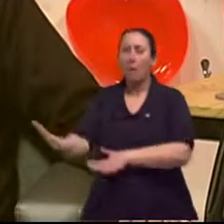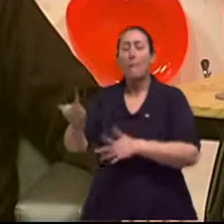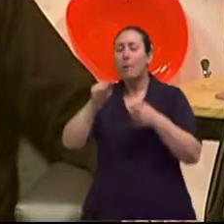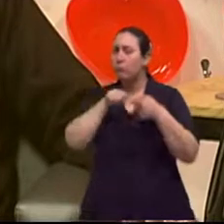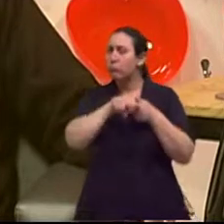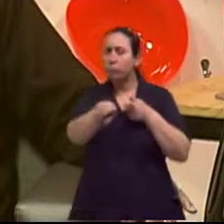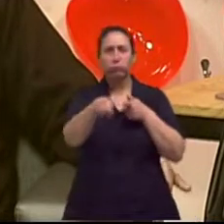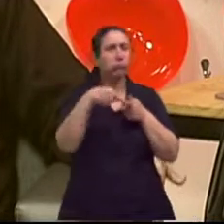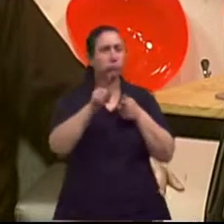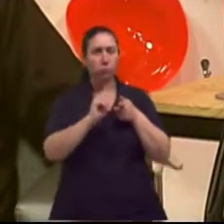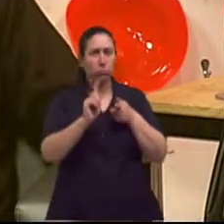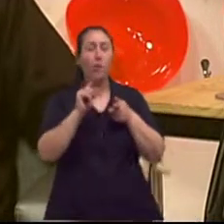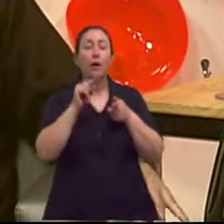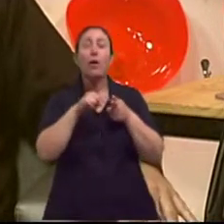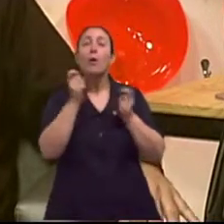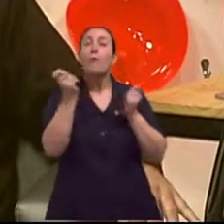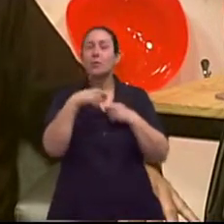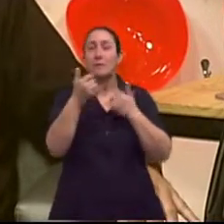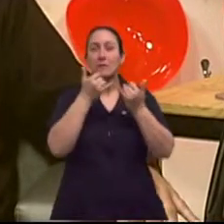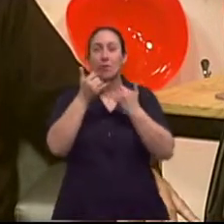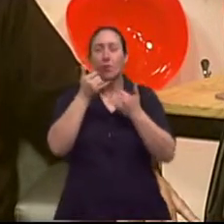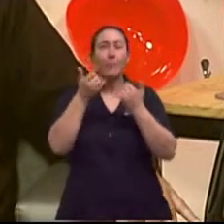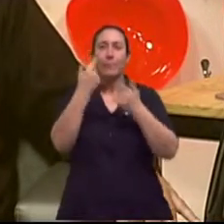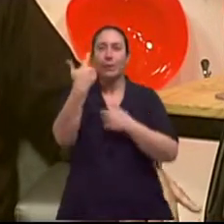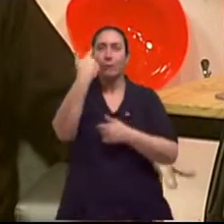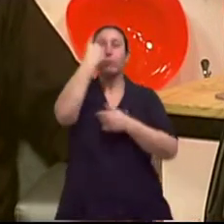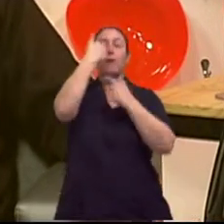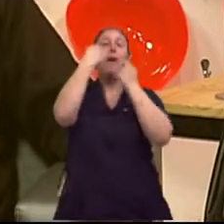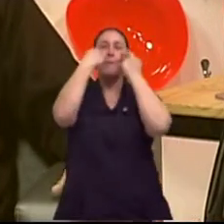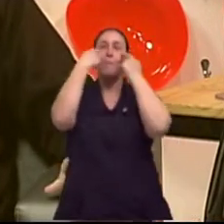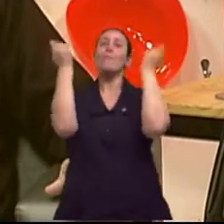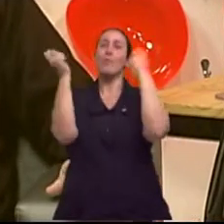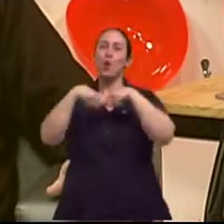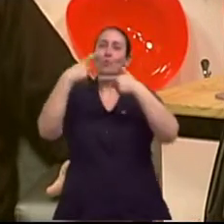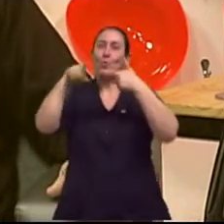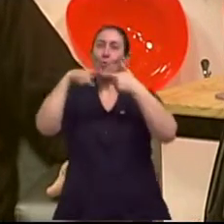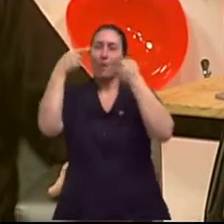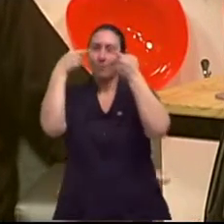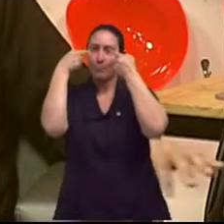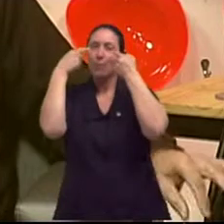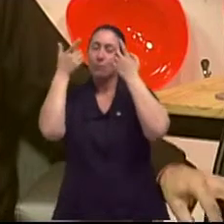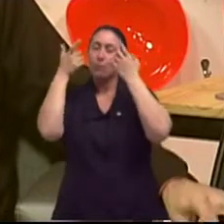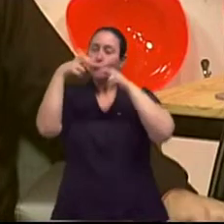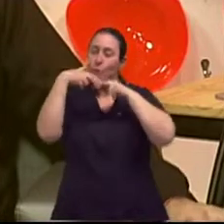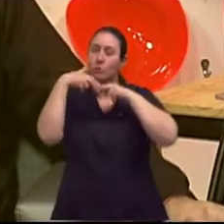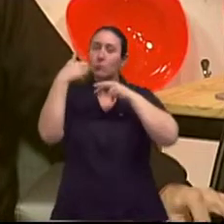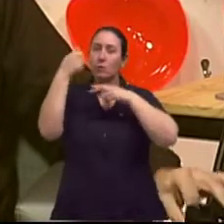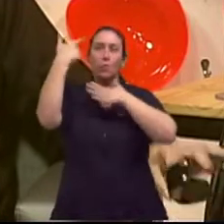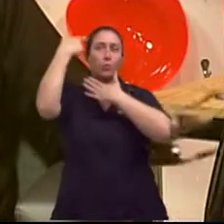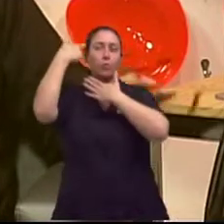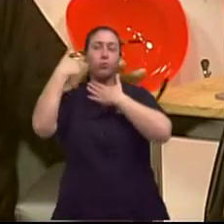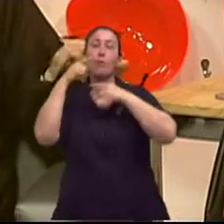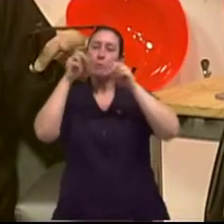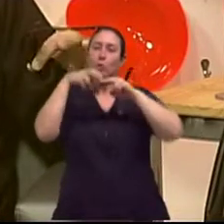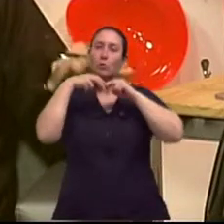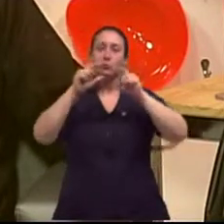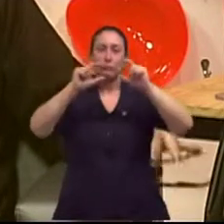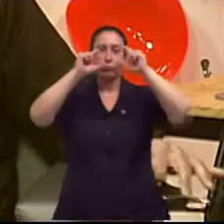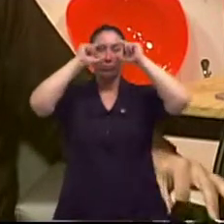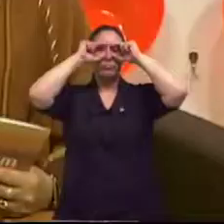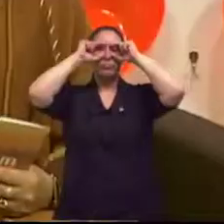afetar se ele ficar direcionado para a visão, ele pode afetar. Por isso, por isso, os olhos estão protegidos.